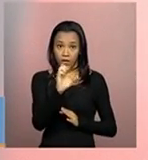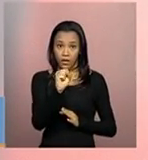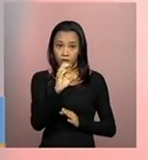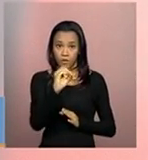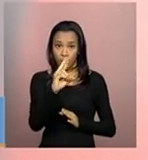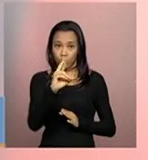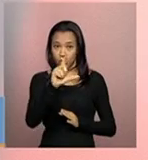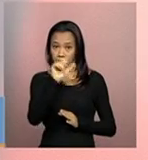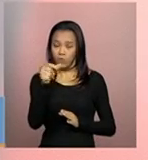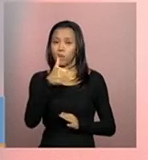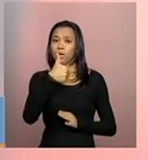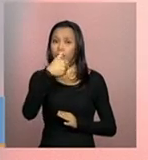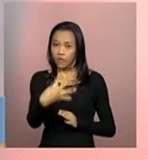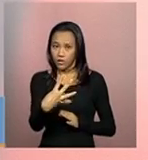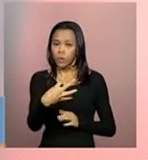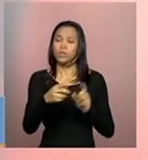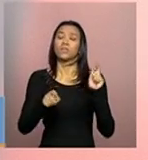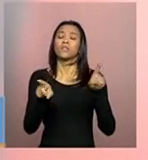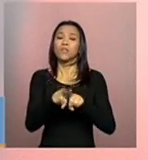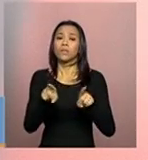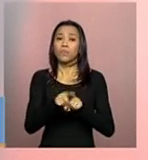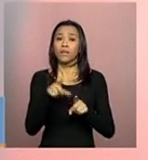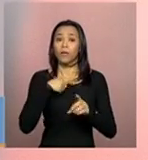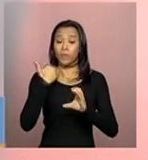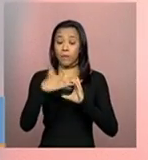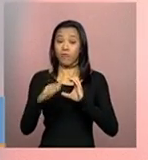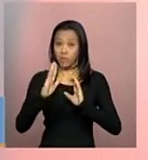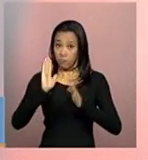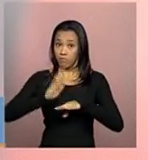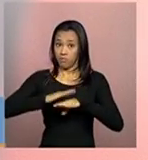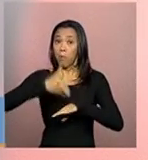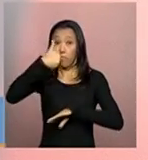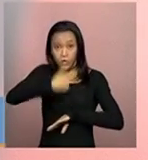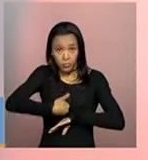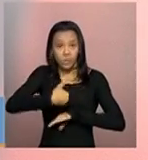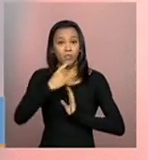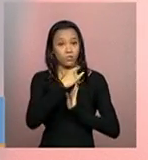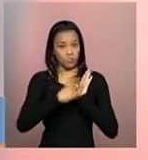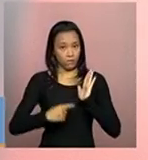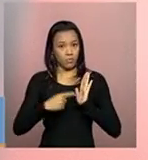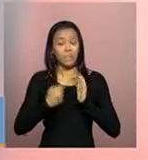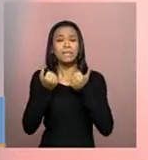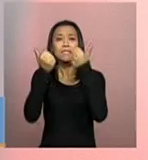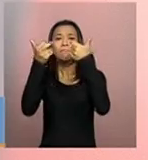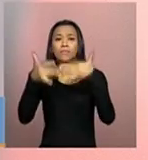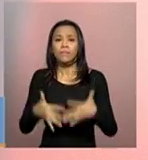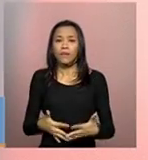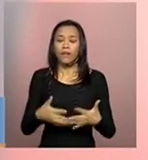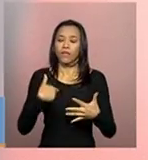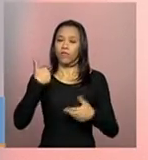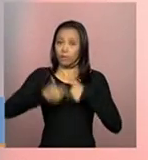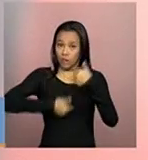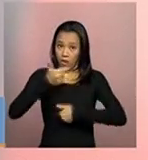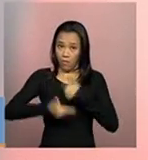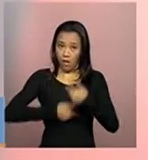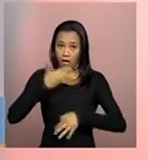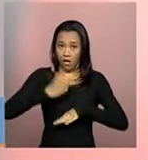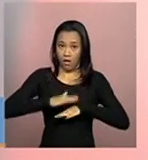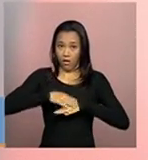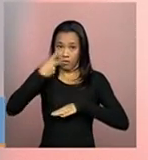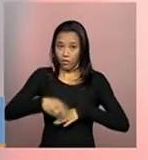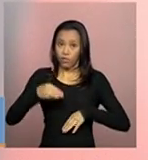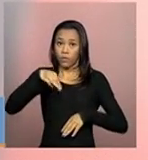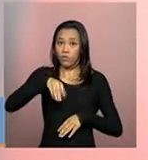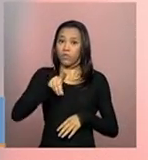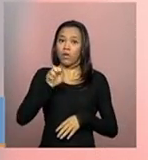ele pode também, até por meio do e-mail, se você solicitar, disponibilizar esse documento comentado, que foi um trabalho do Ministério, juntamente com o